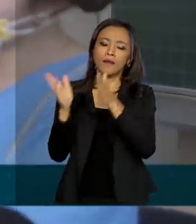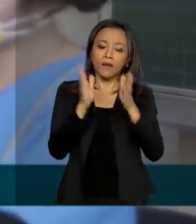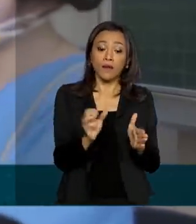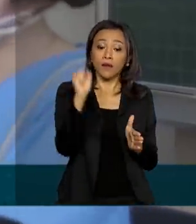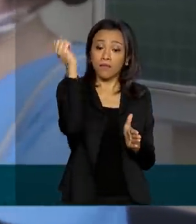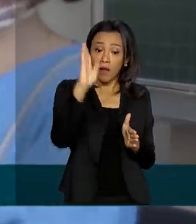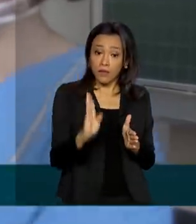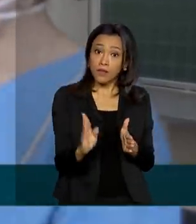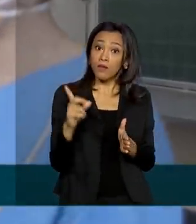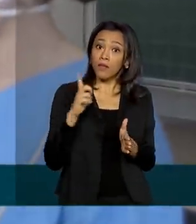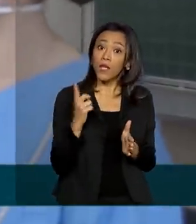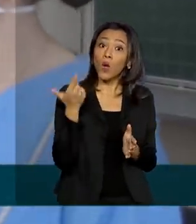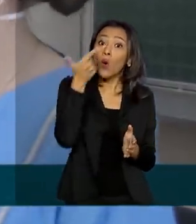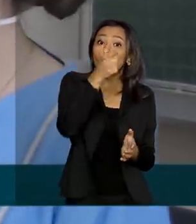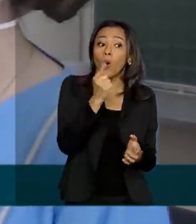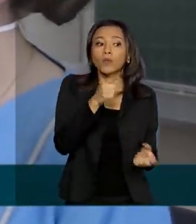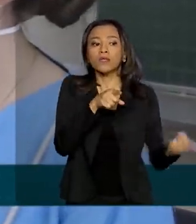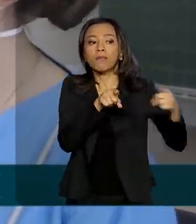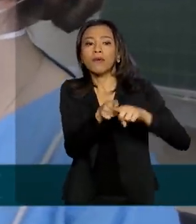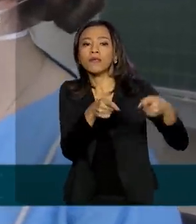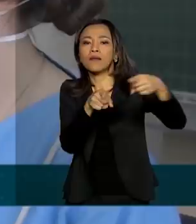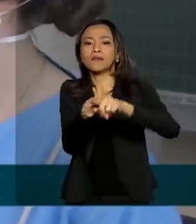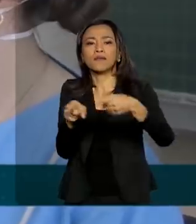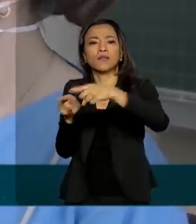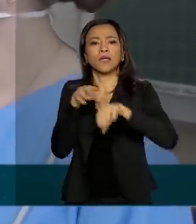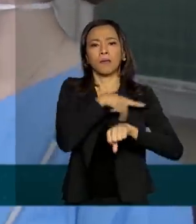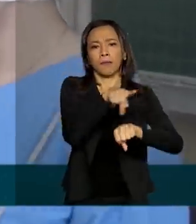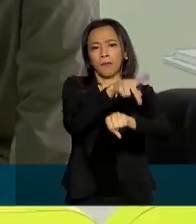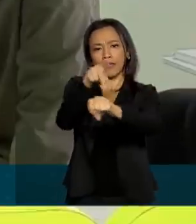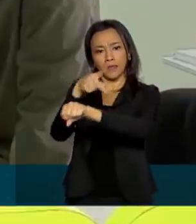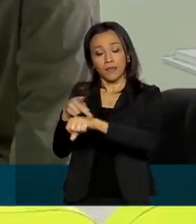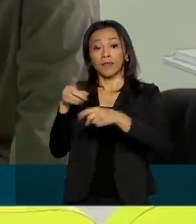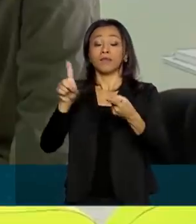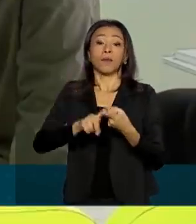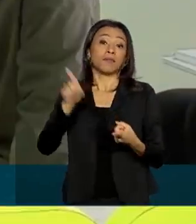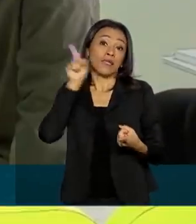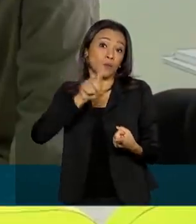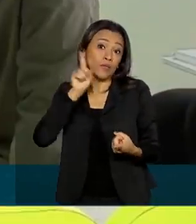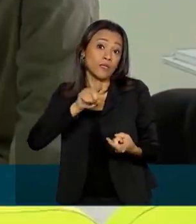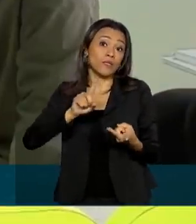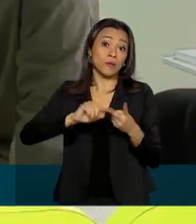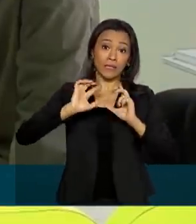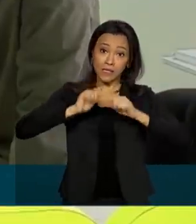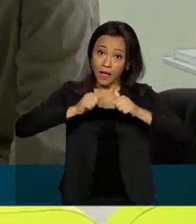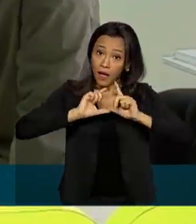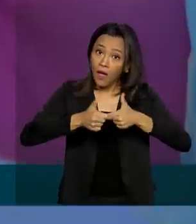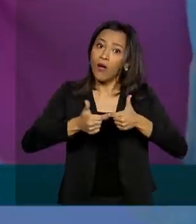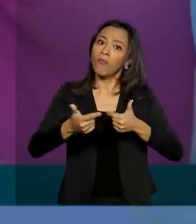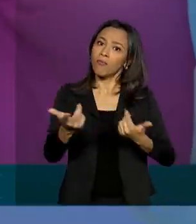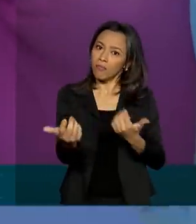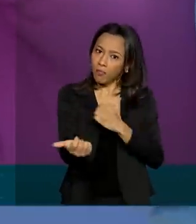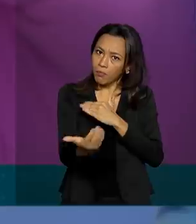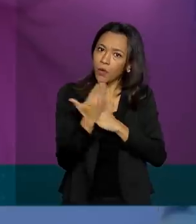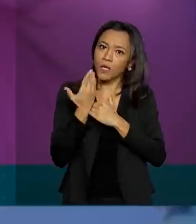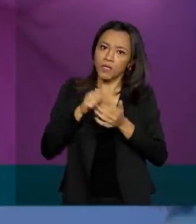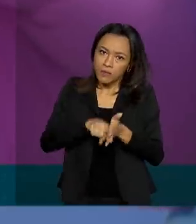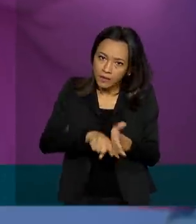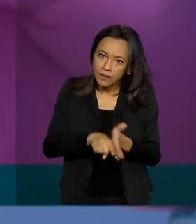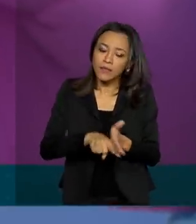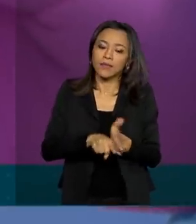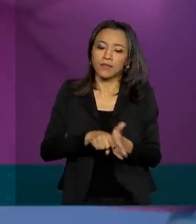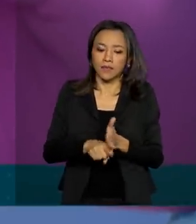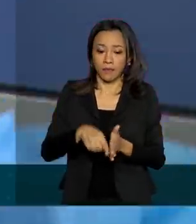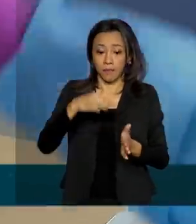conta com outras parcerias com países como Estados Unidos e Israel no enfrentamento à doença. Segundo o